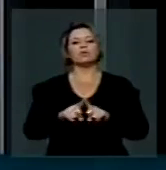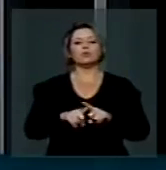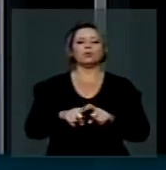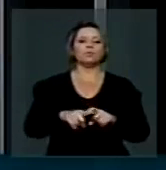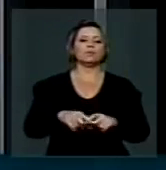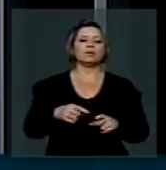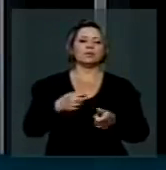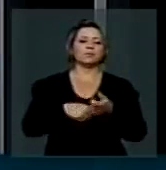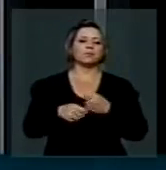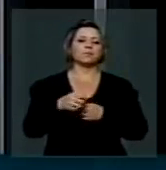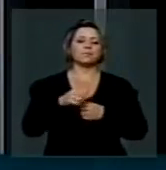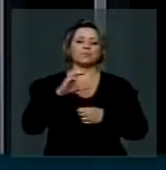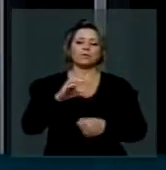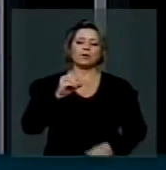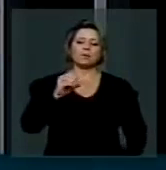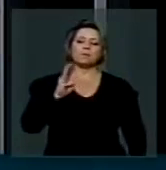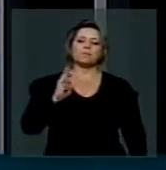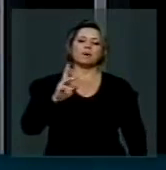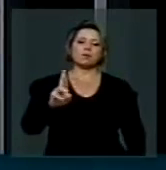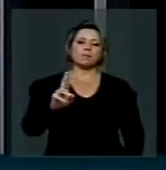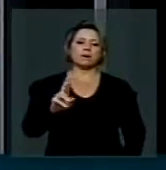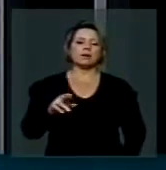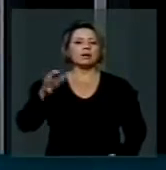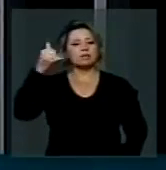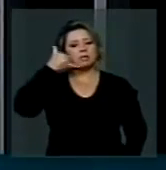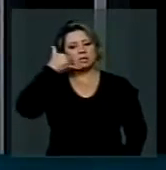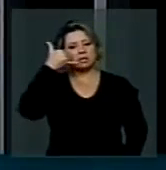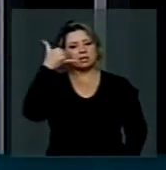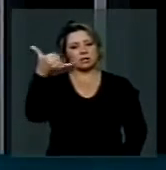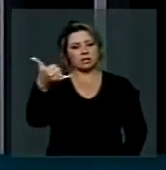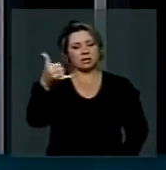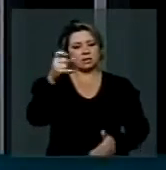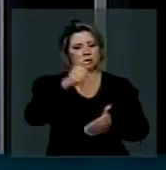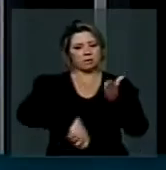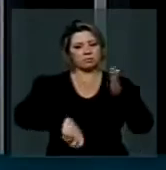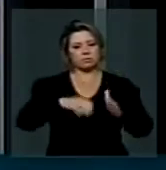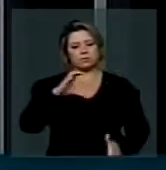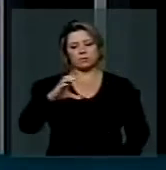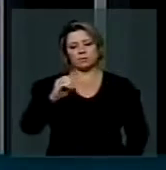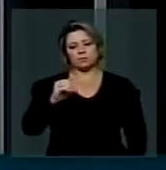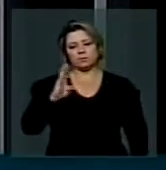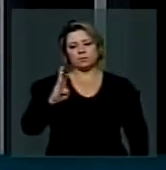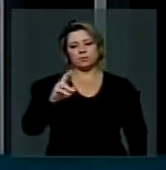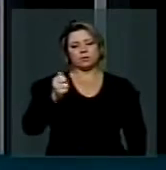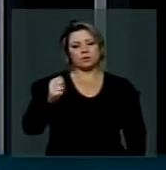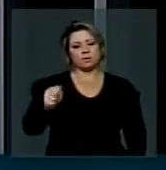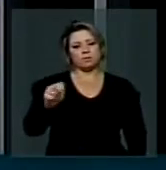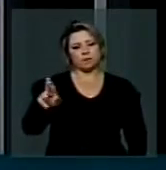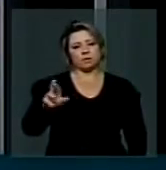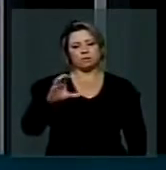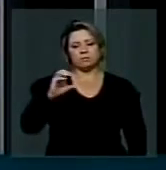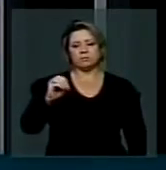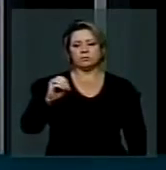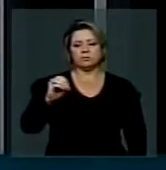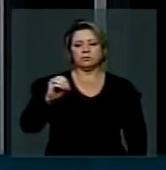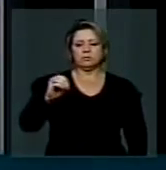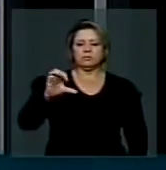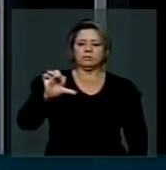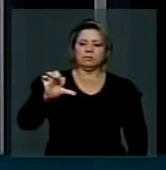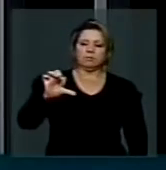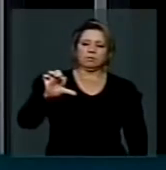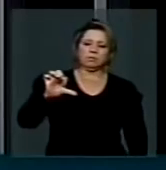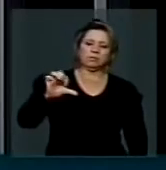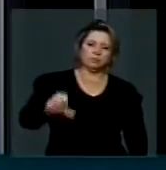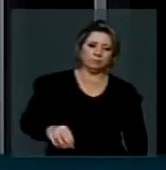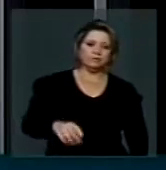polos de cobrança das ligações com edição do 09, antes do endereço